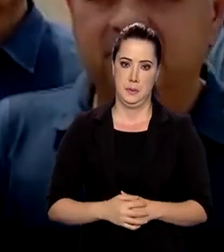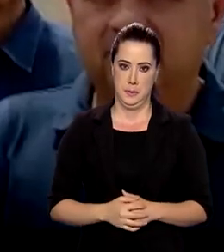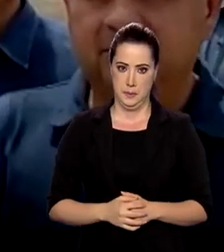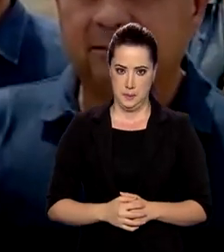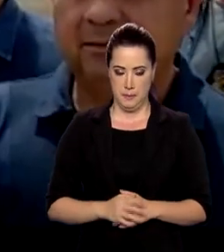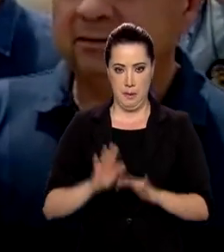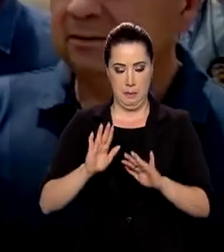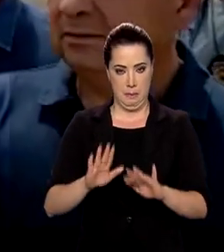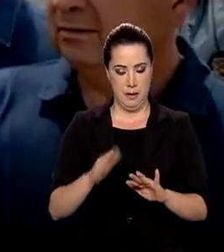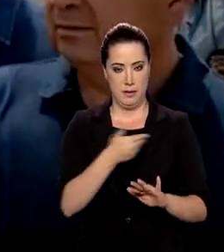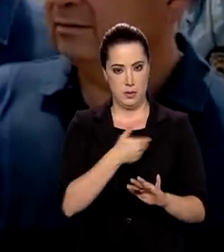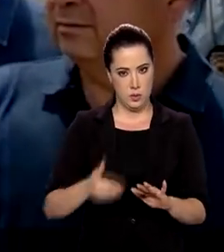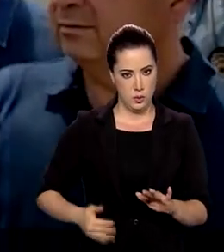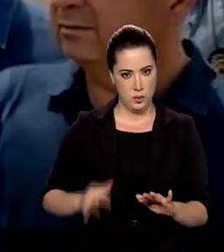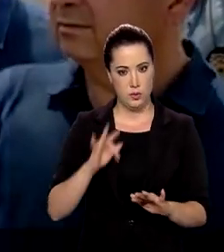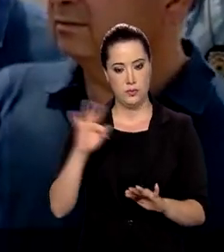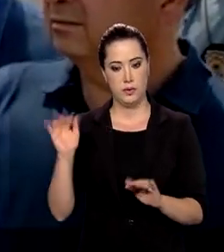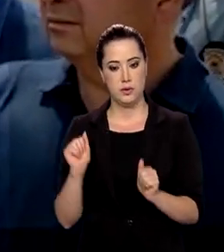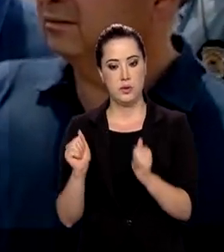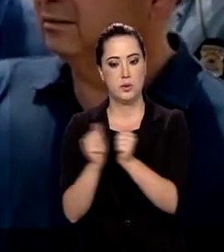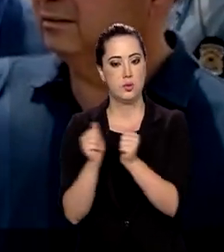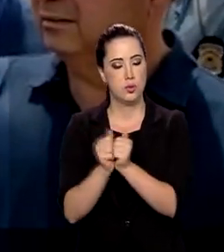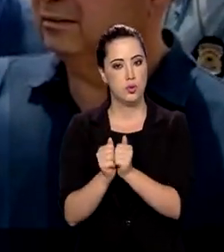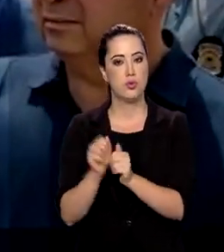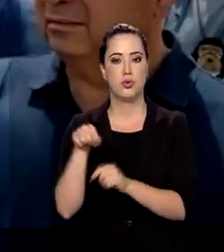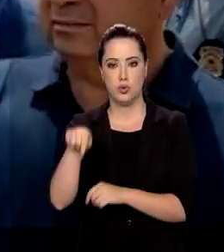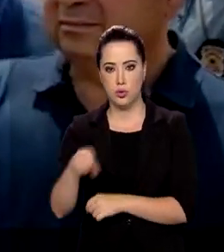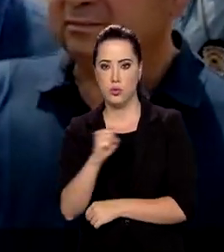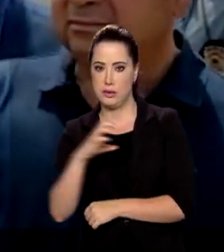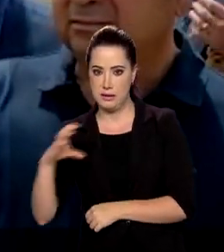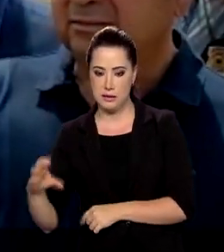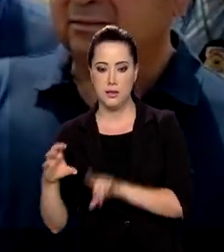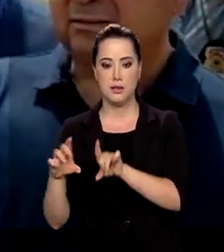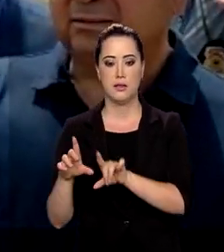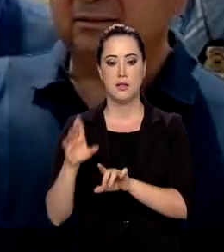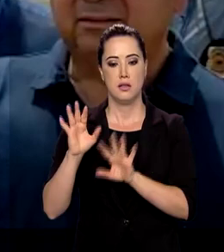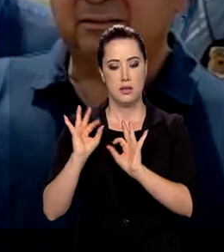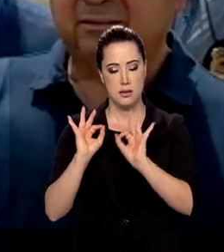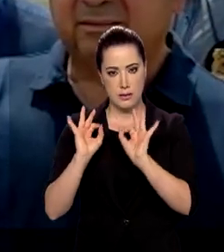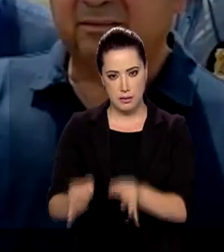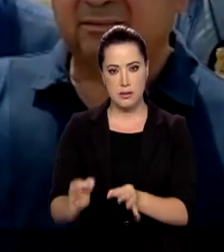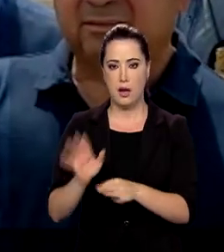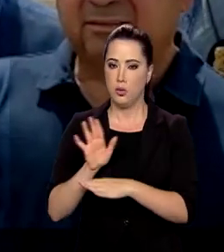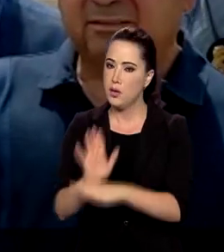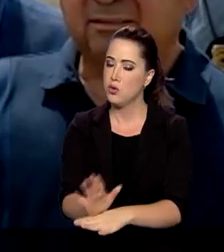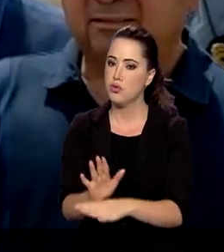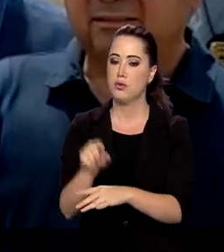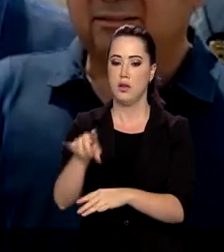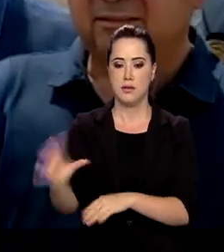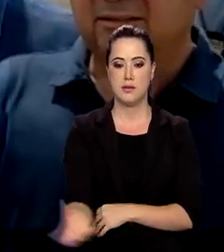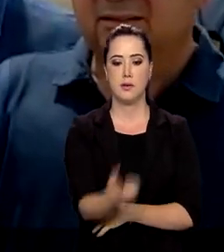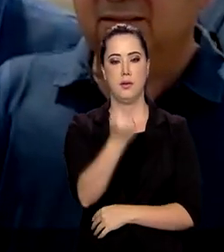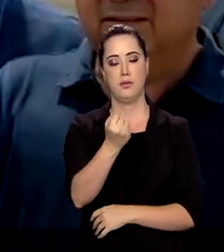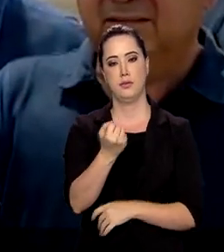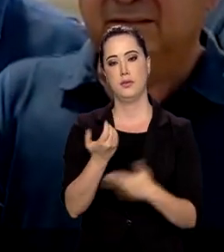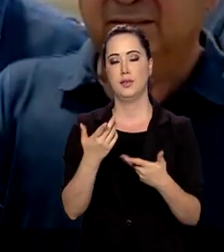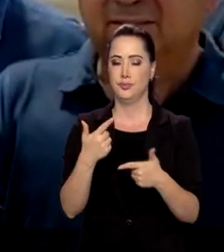locais atingidos. e a loucita jaguam regional